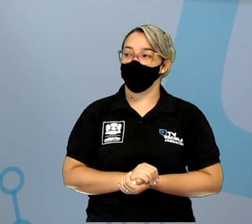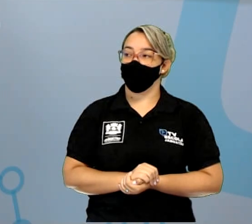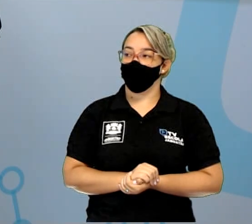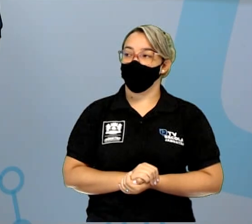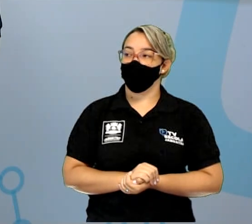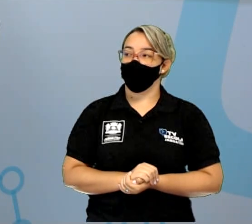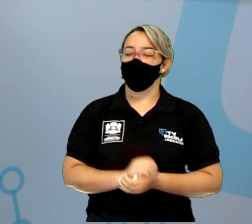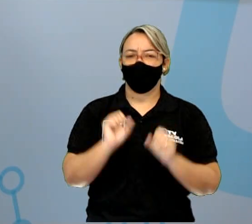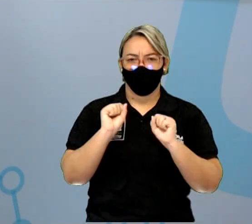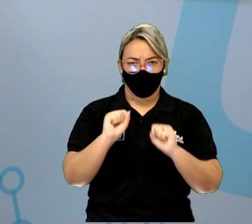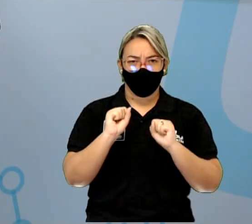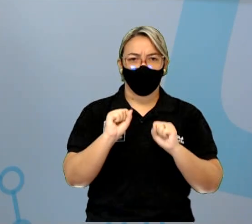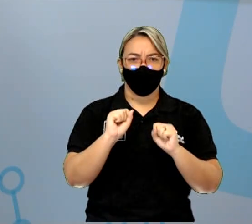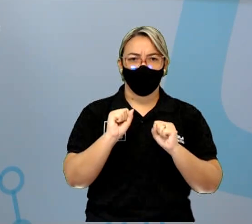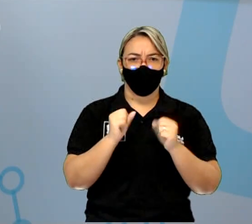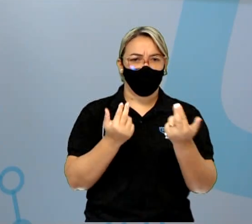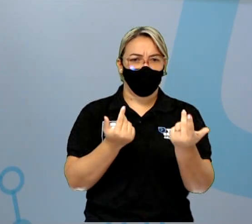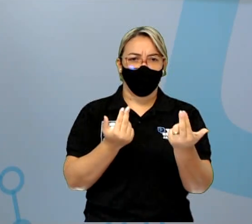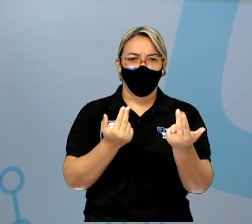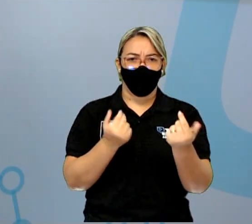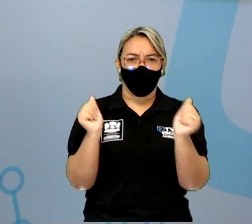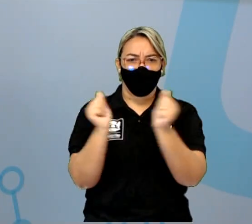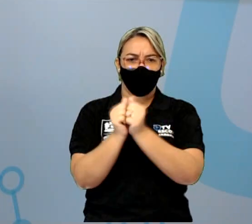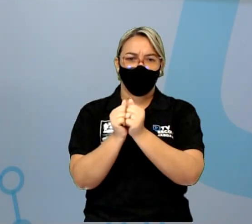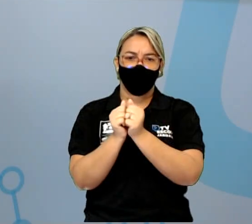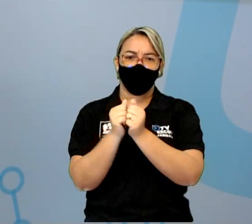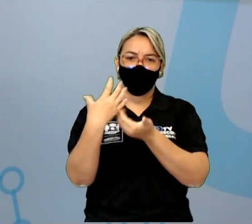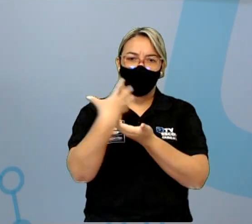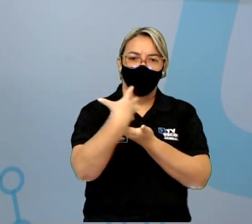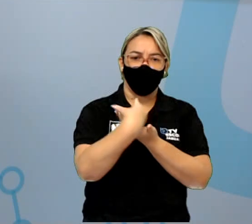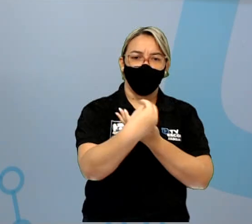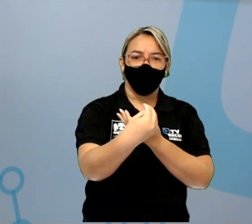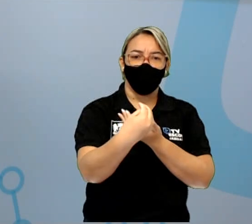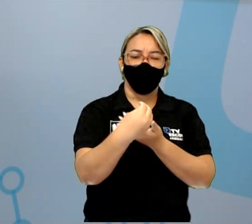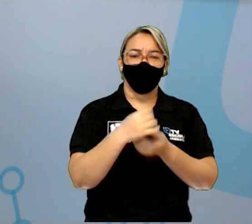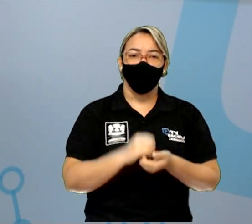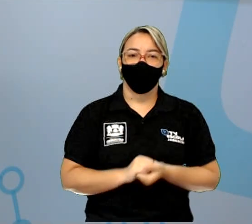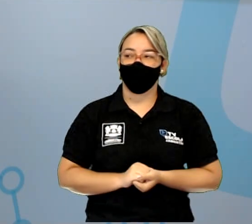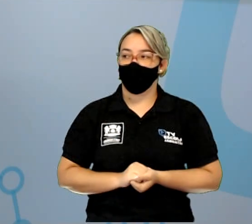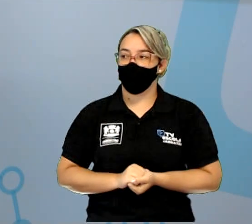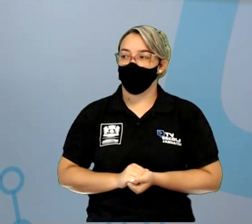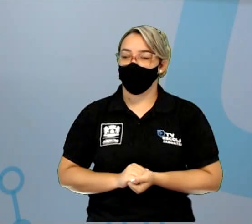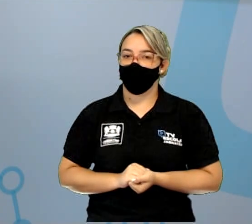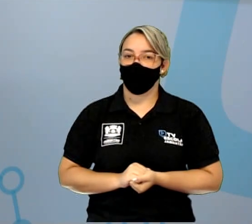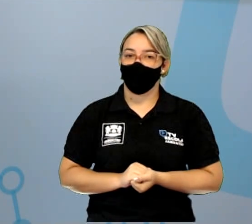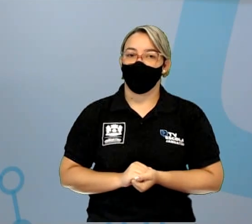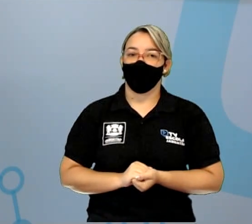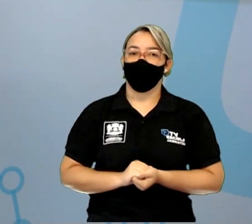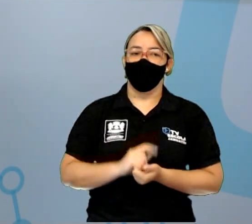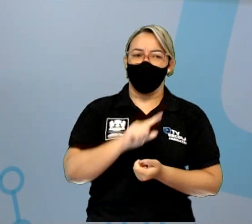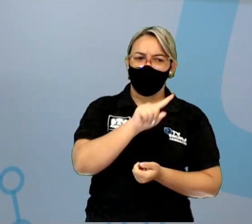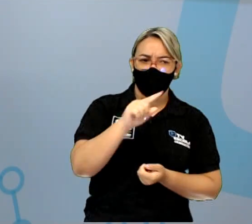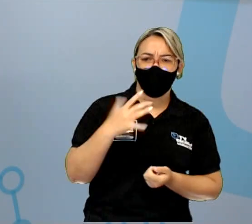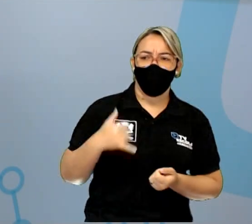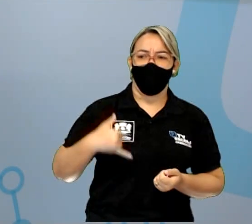Você pode aí ir também fazendo junto comigo. Para o seu